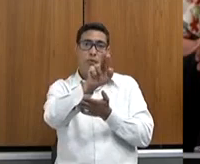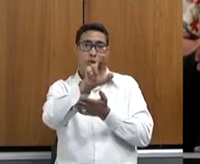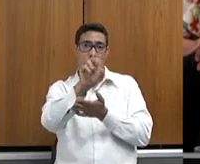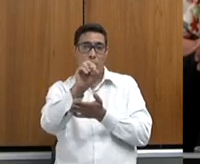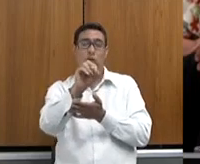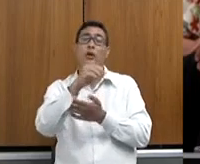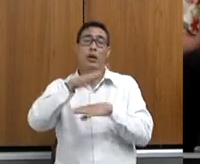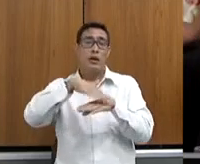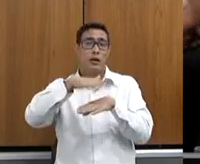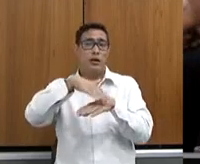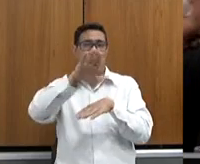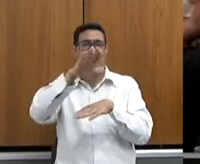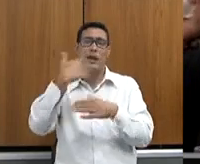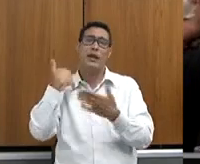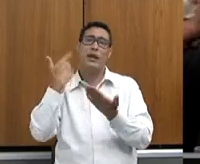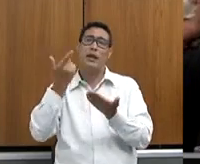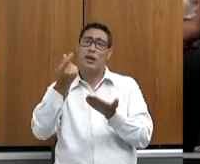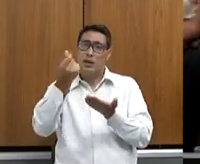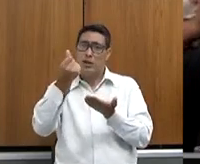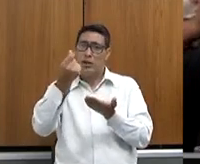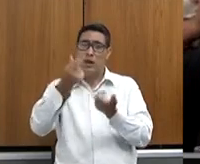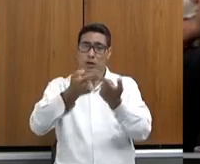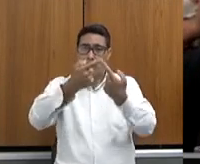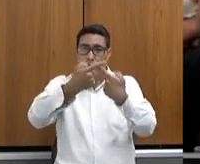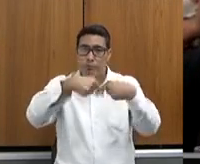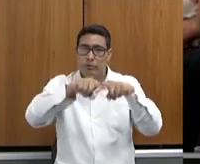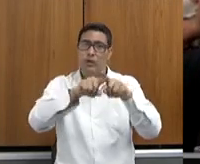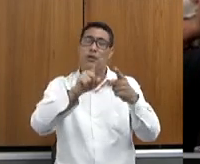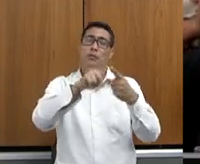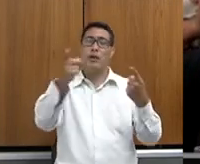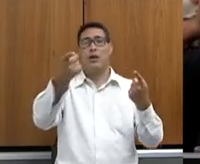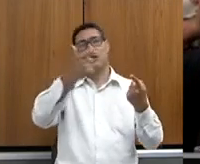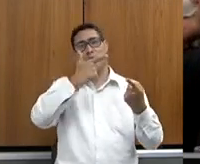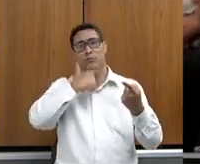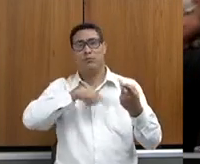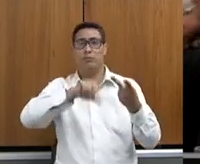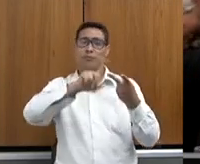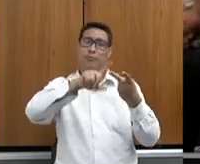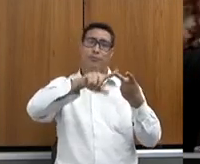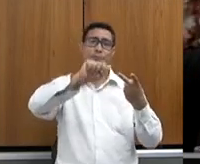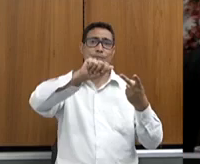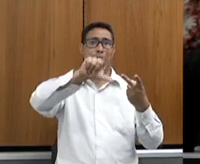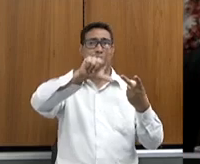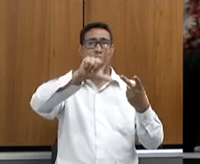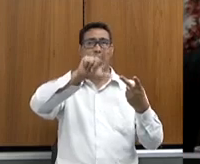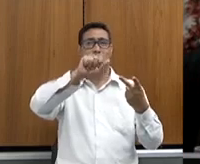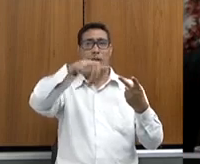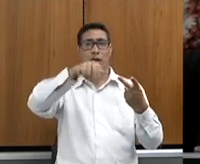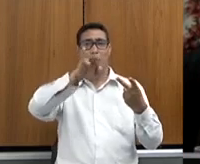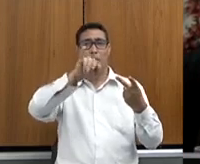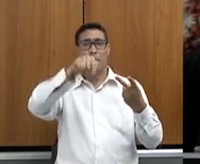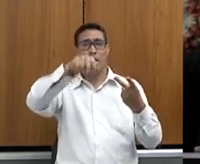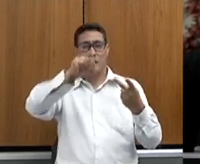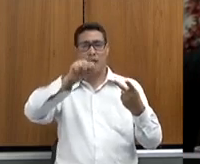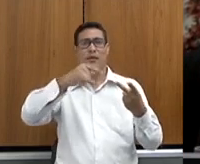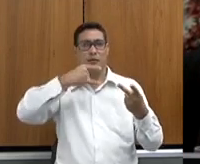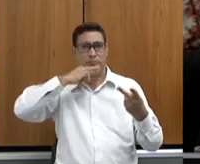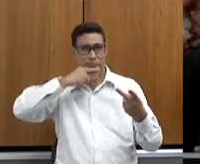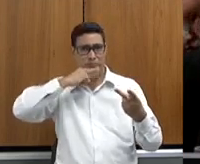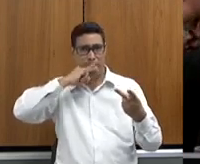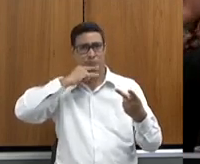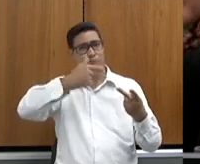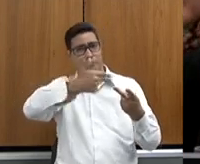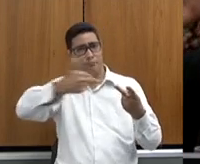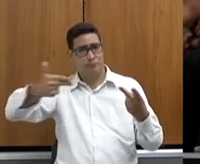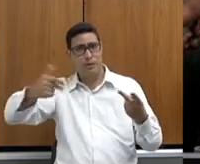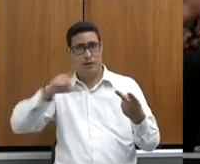lançando uma linha de crédito para queijarias, para embutidos, para alambiques, o que eu acho que é muito bom para Minas Gerais, nós temos